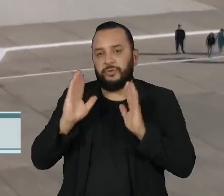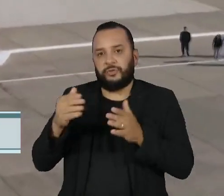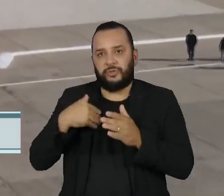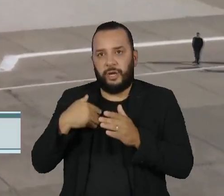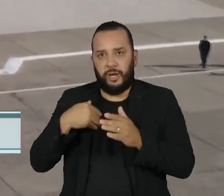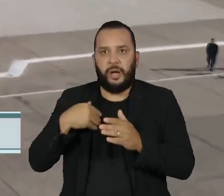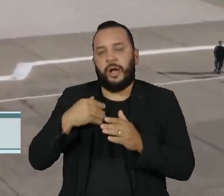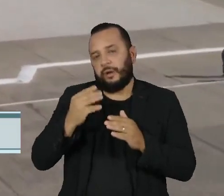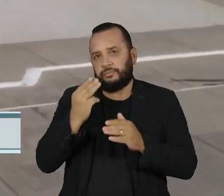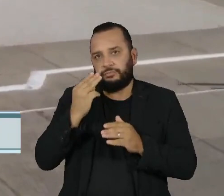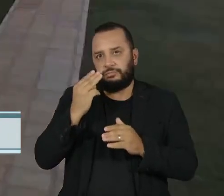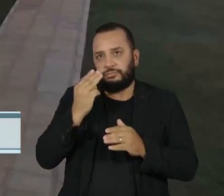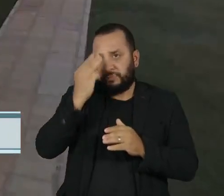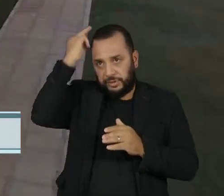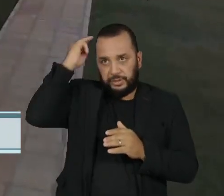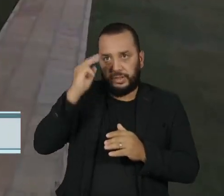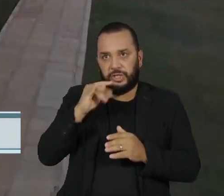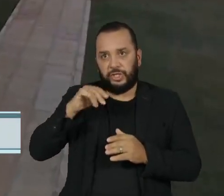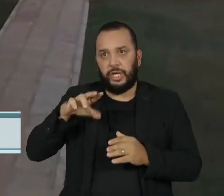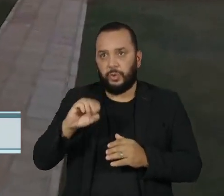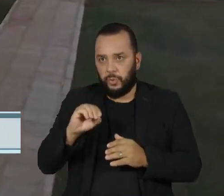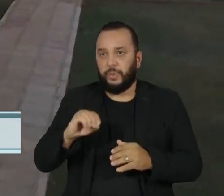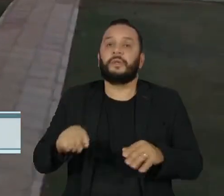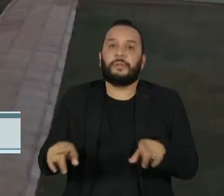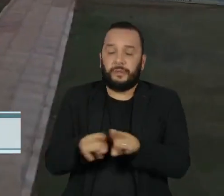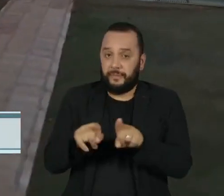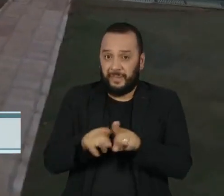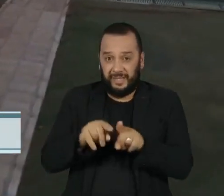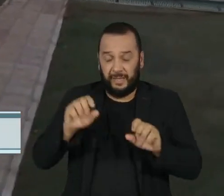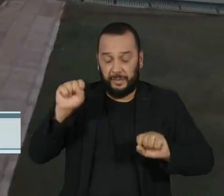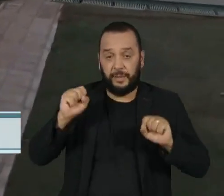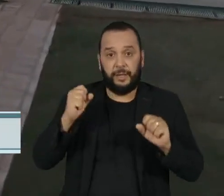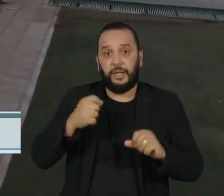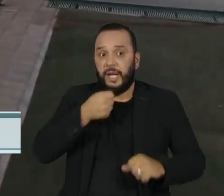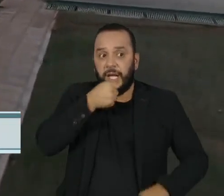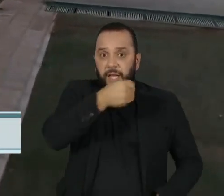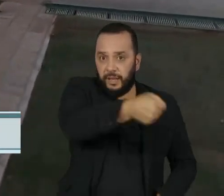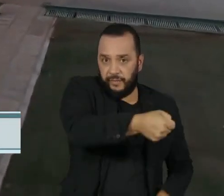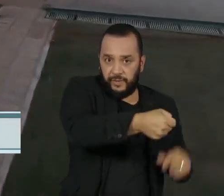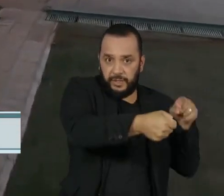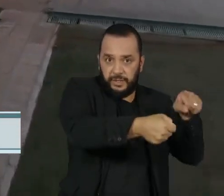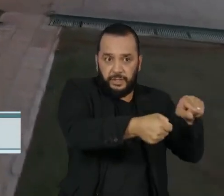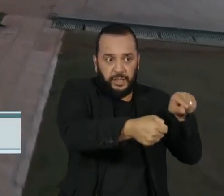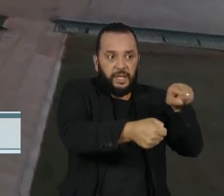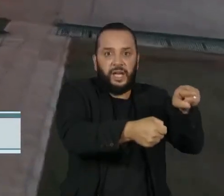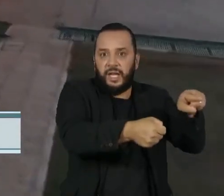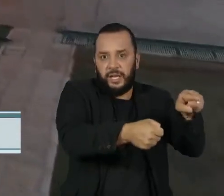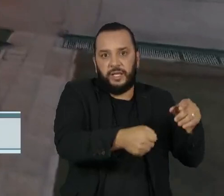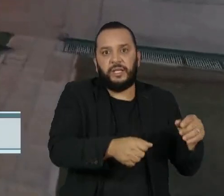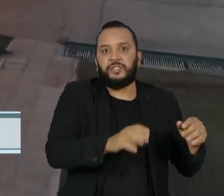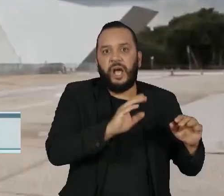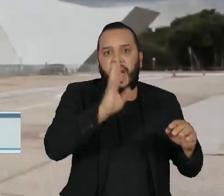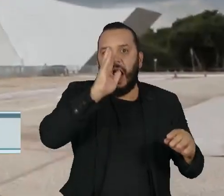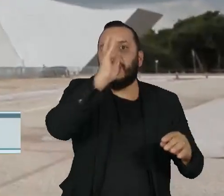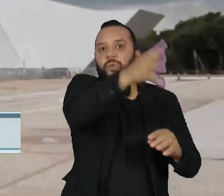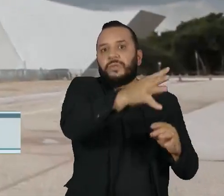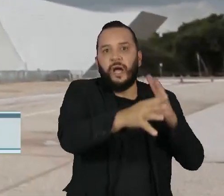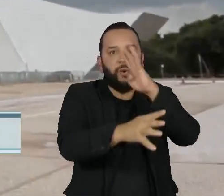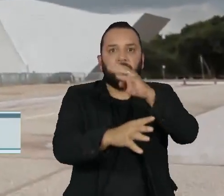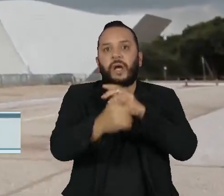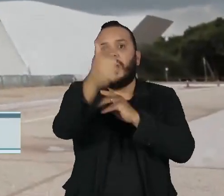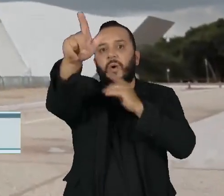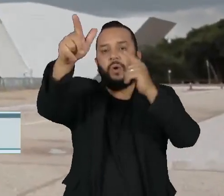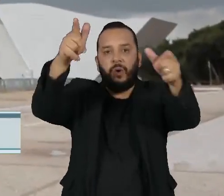a empresa jornalística poderá ser responsabilizada quando houver publicação de entrevista em que o entrevistado acusar falsamente outra